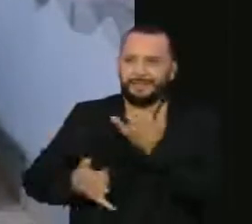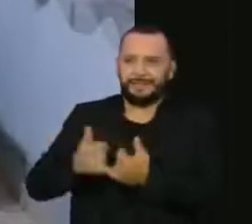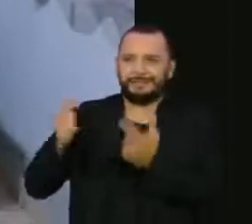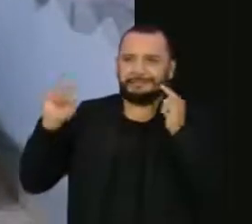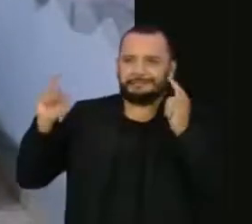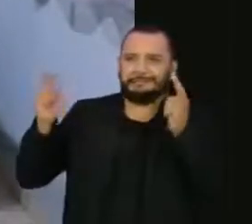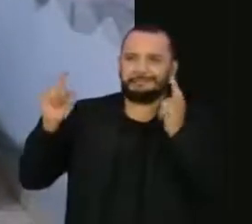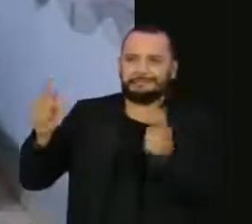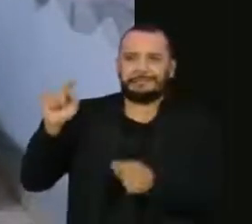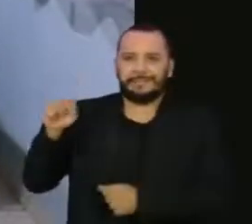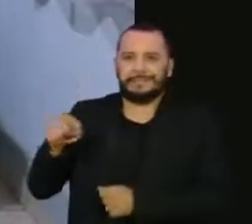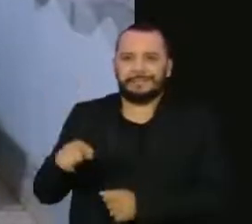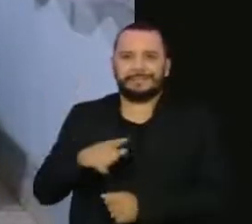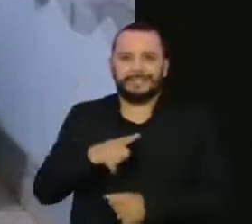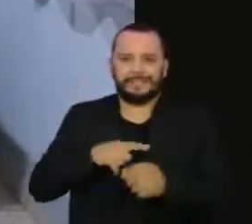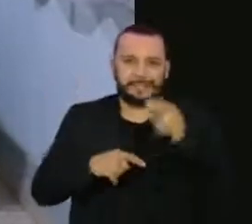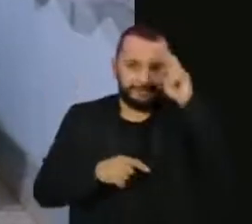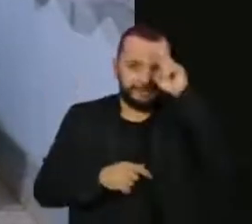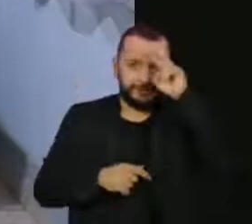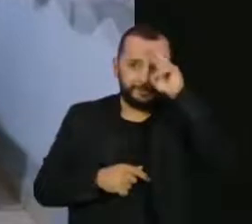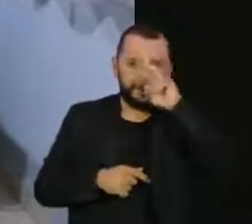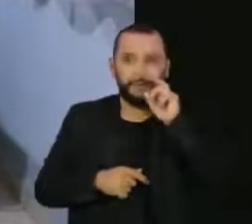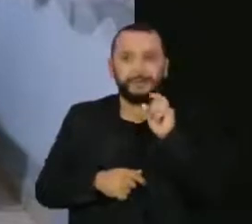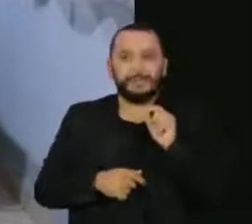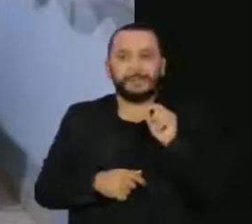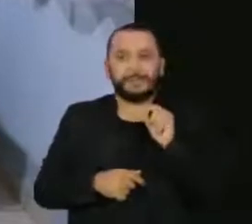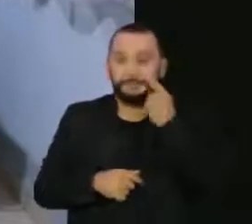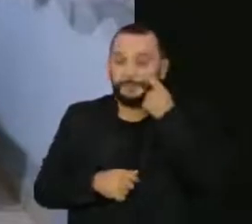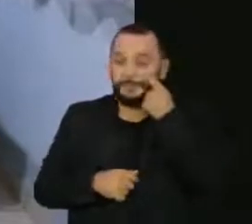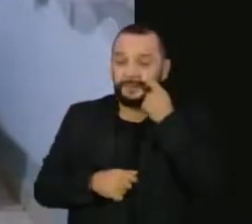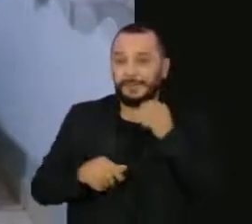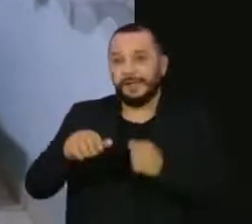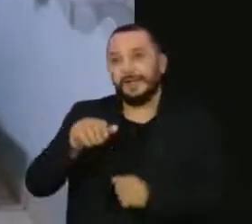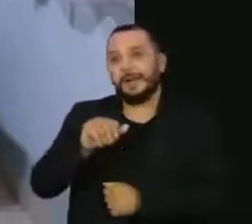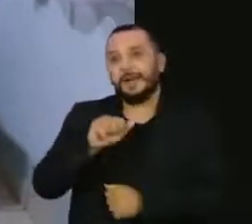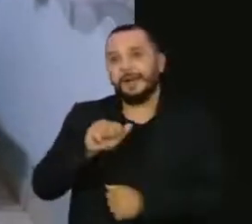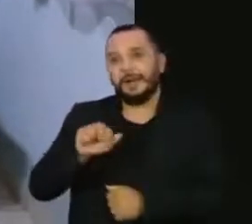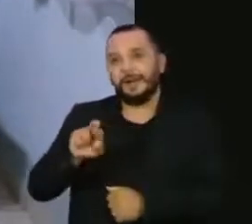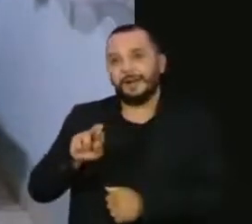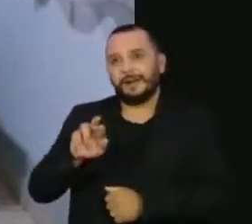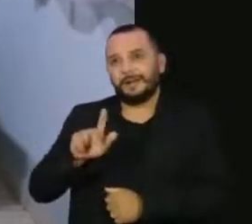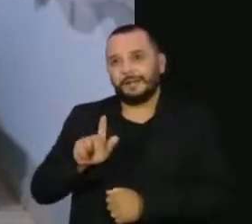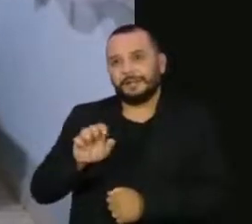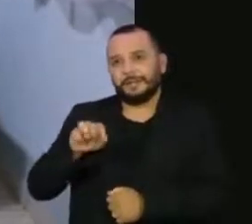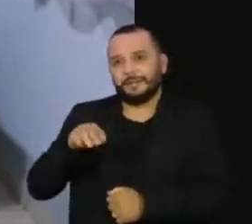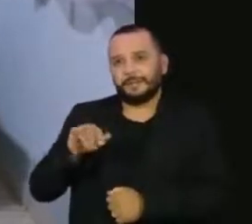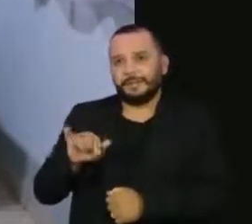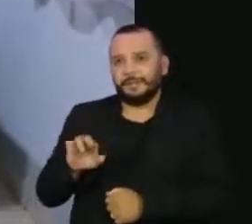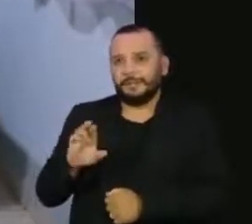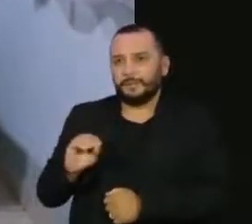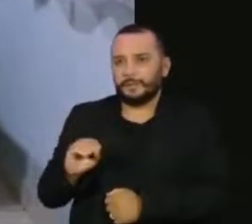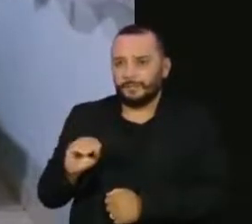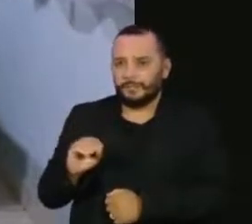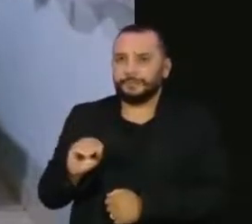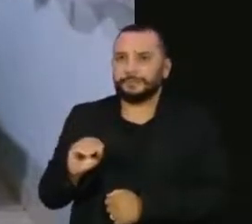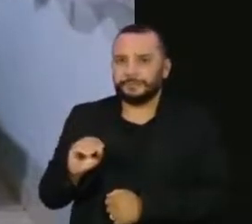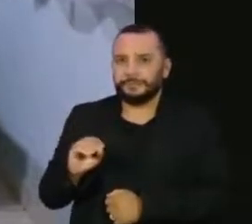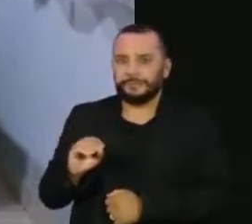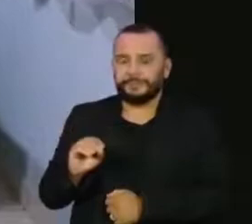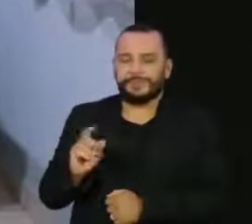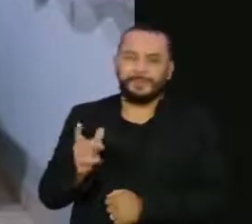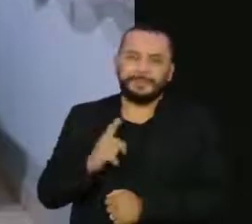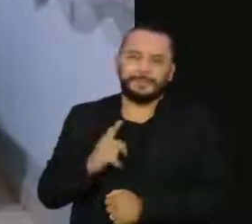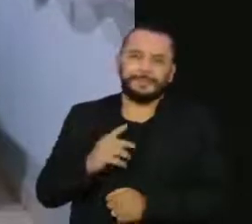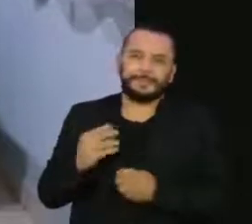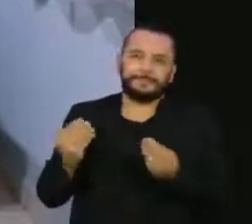Tem uma história muito assim, para você ver como é que o Argemiro era, ele tinha uma